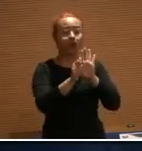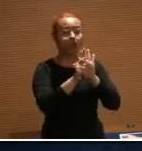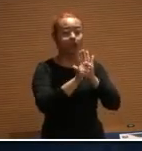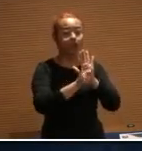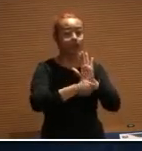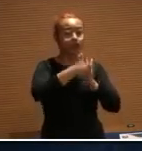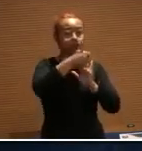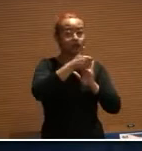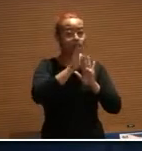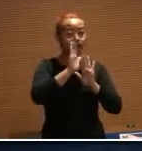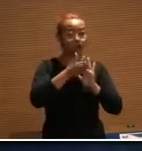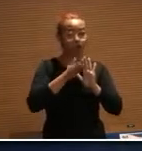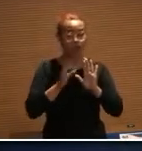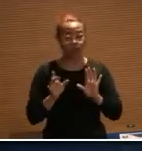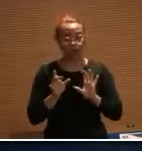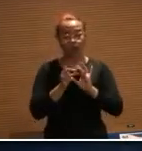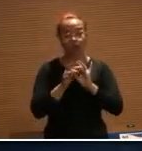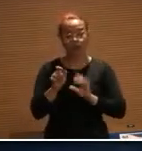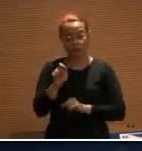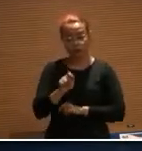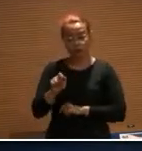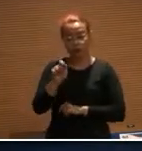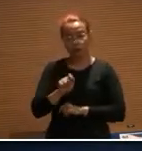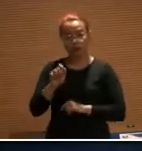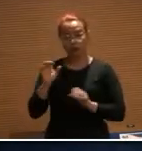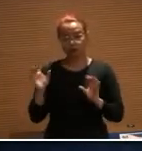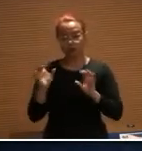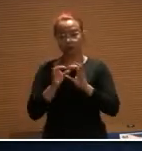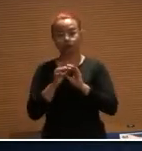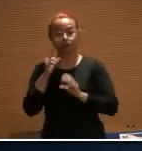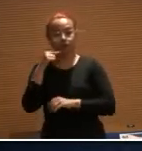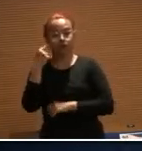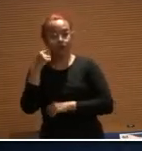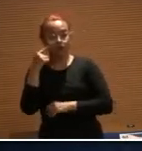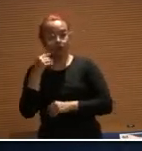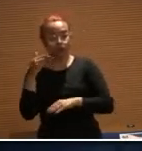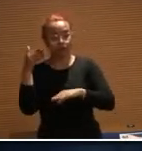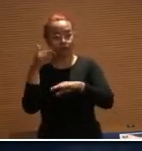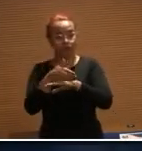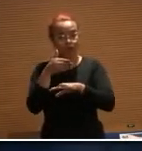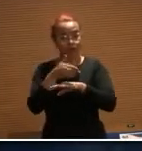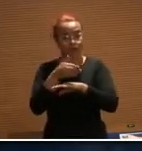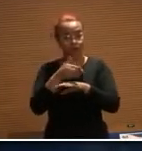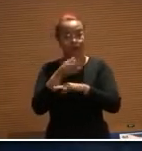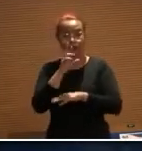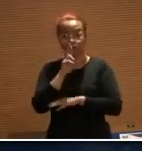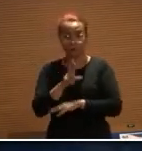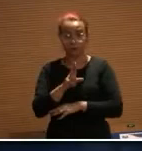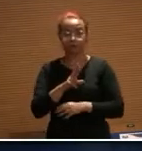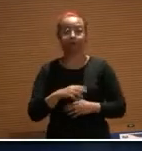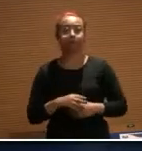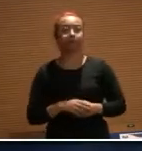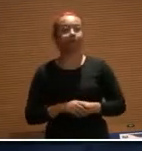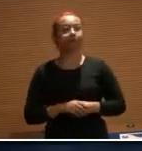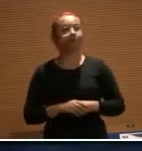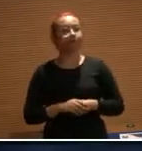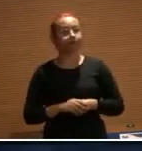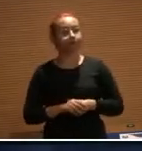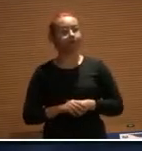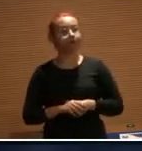advogados poderá associar-se com advogados sem vínculo de emprego para participação nos resultados. Ora,